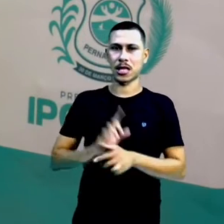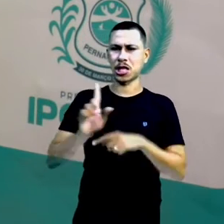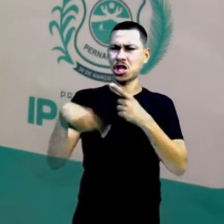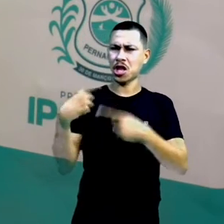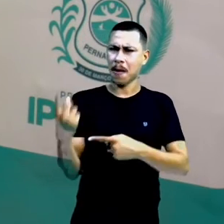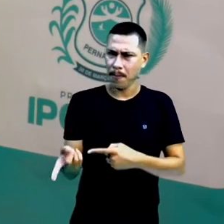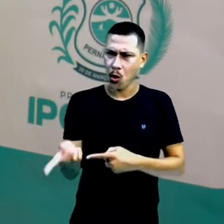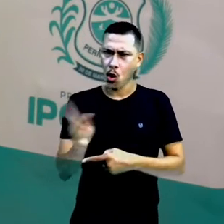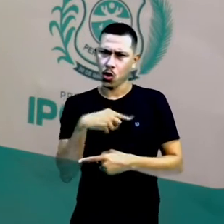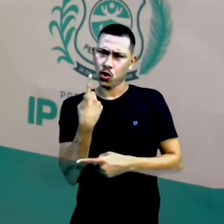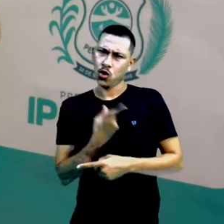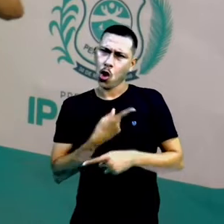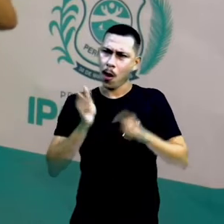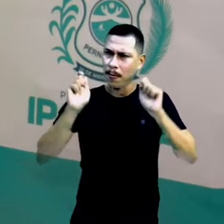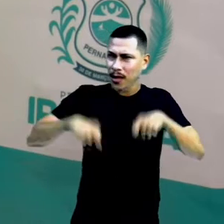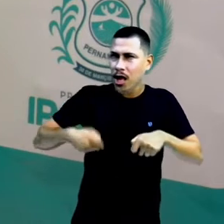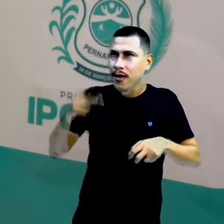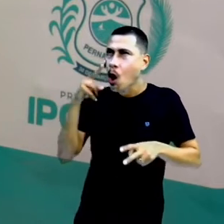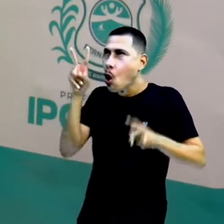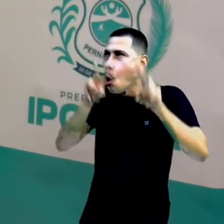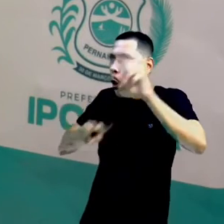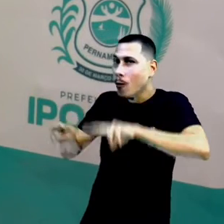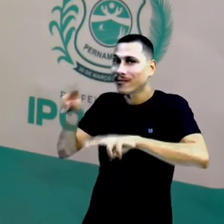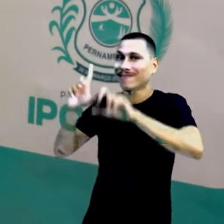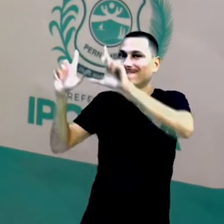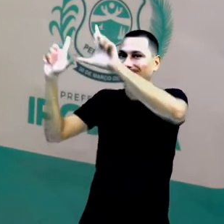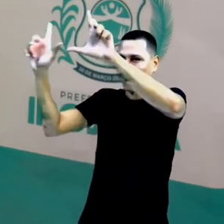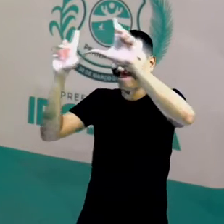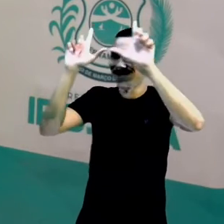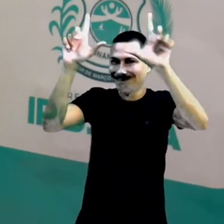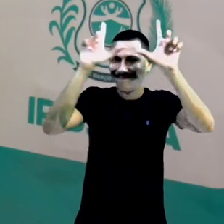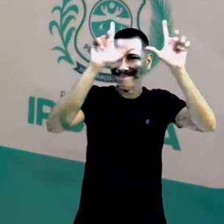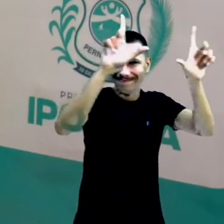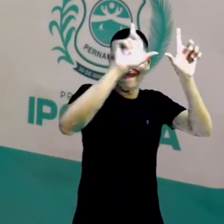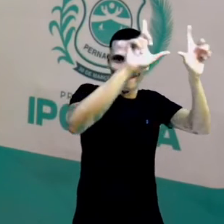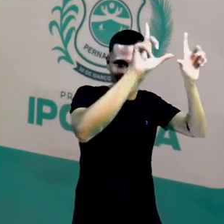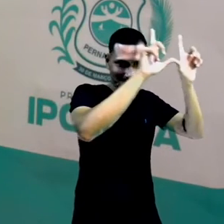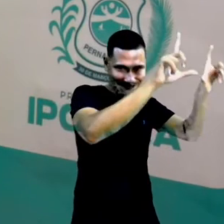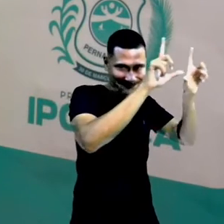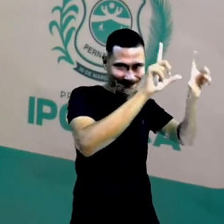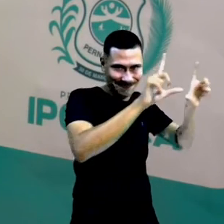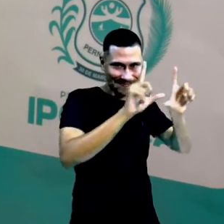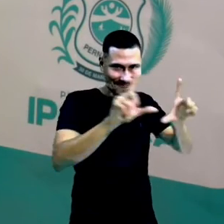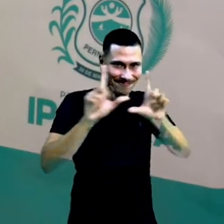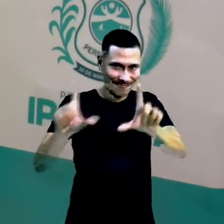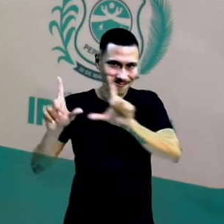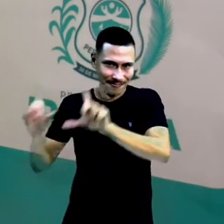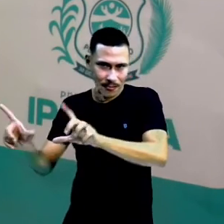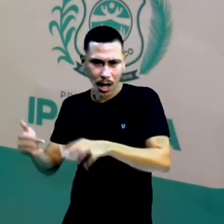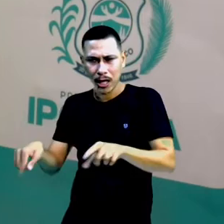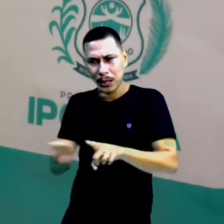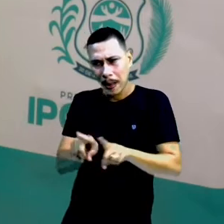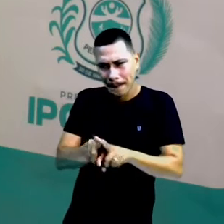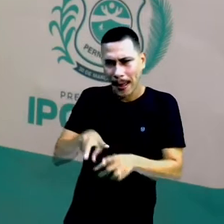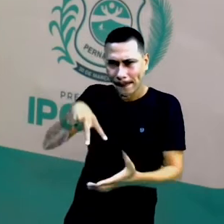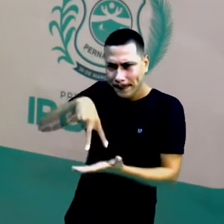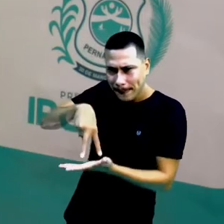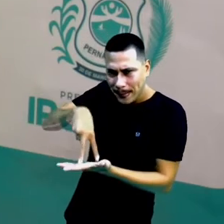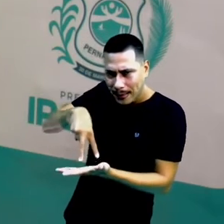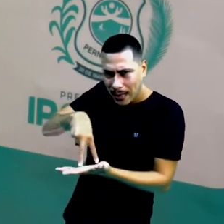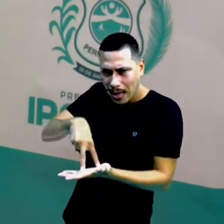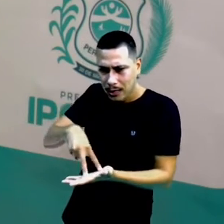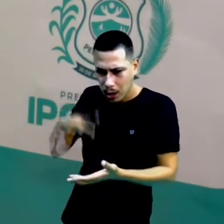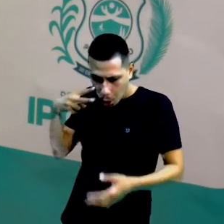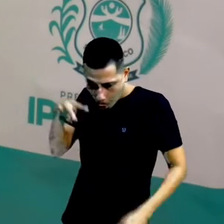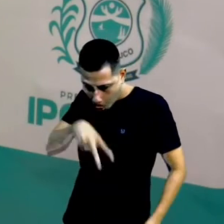precisamos observar as placas de sinalizações, que tem até pedestre, não é isso? No